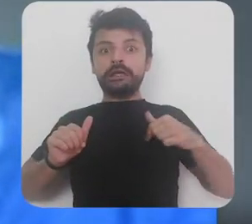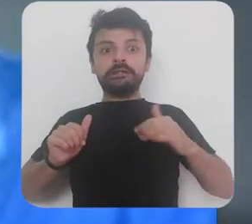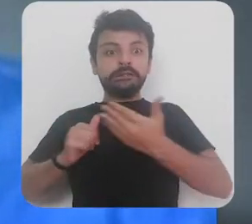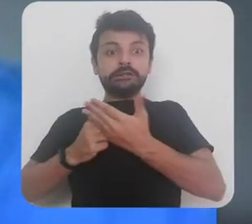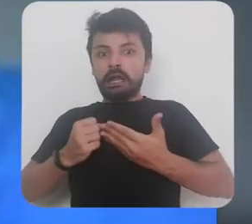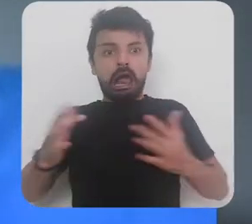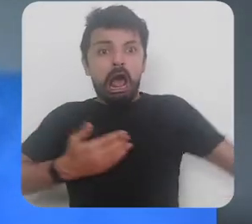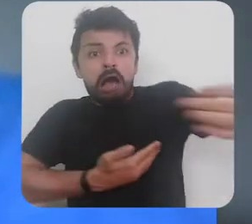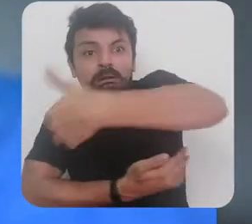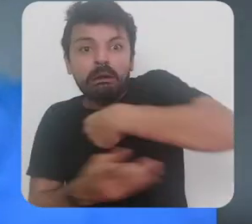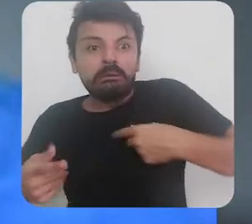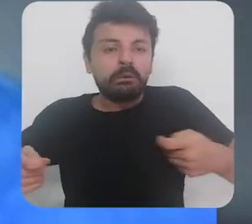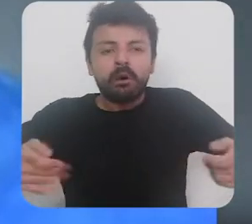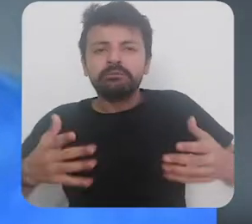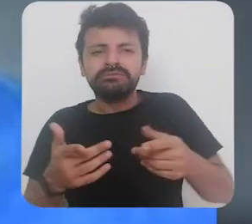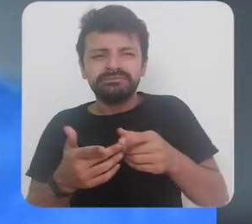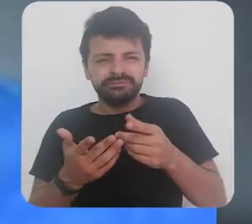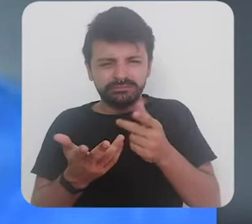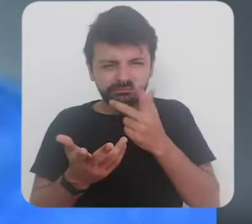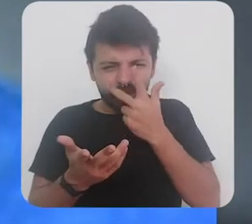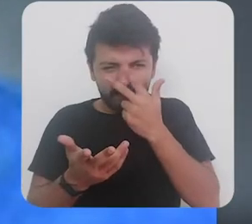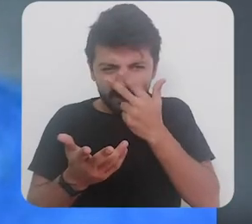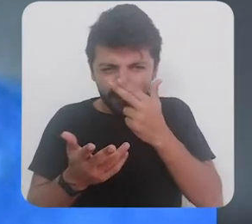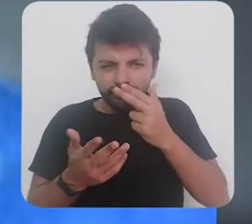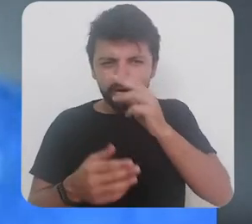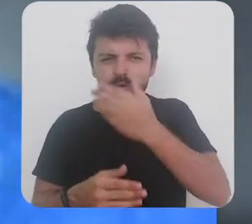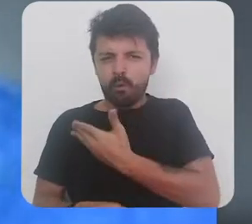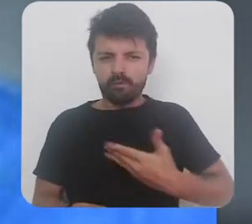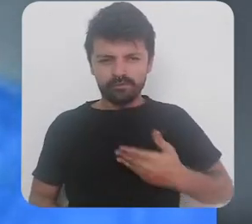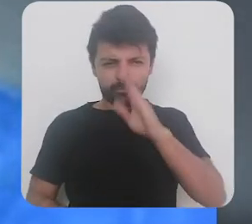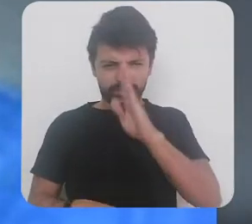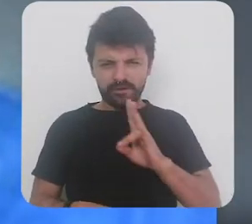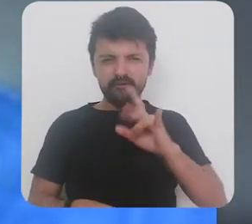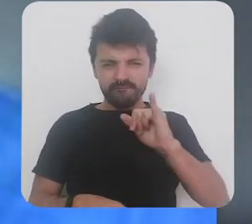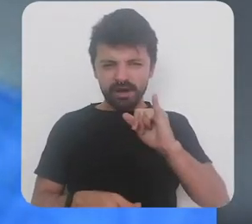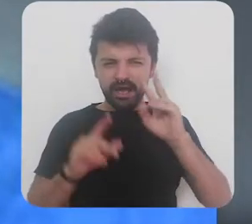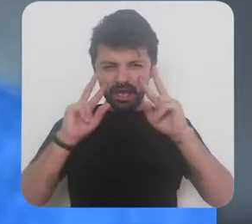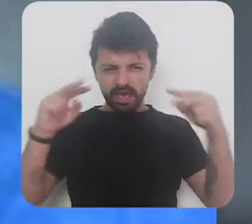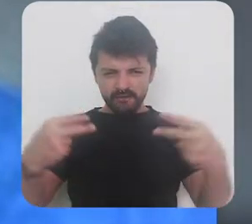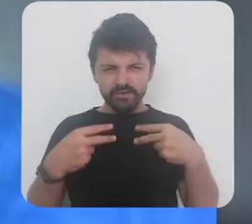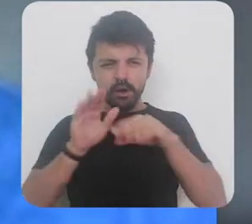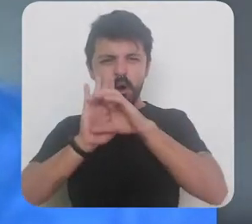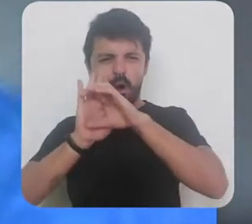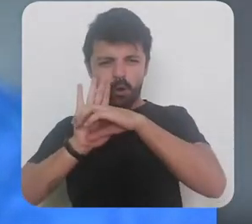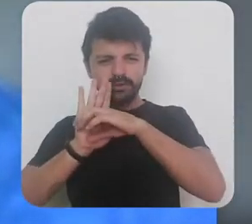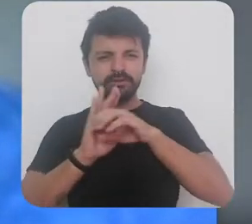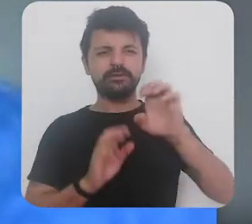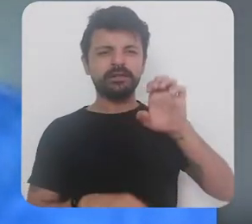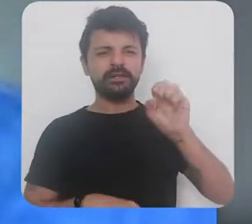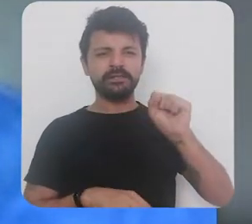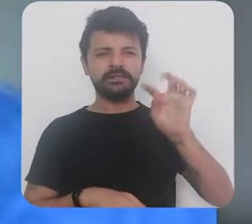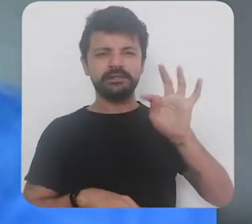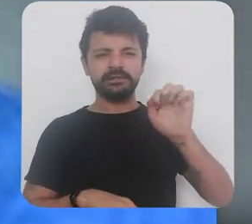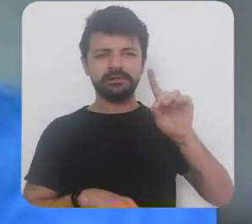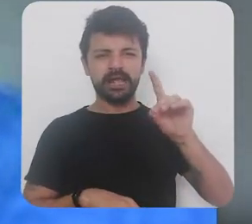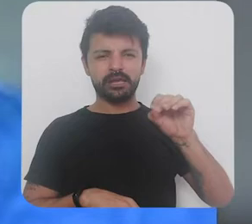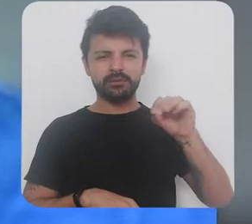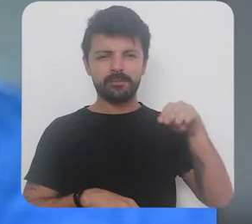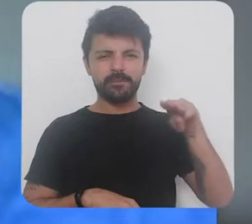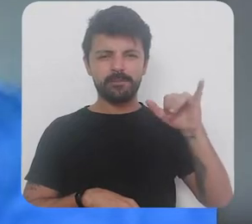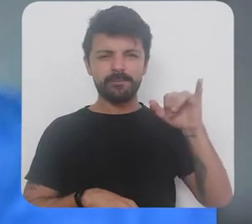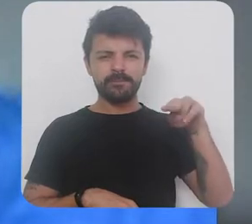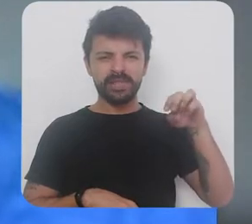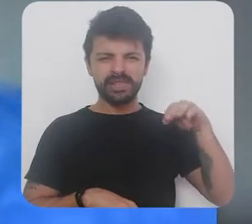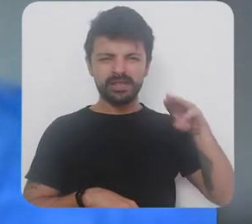você acha que o governo brasileiro vai ter que rever o seu conceito de Estado mínimo essa política posta